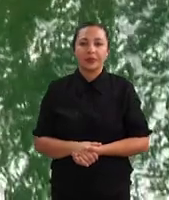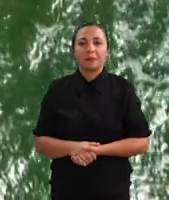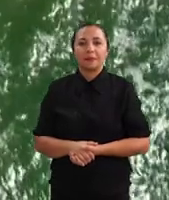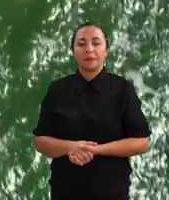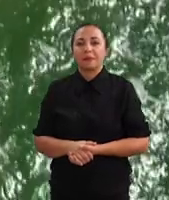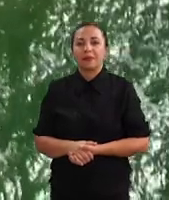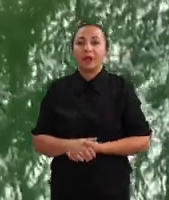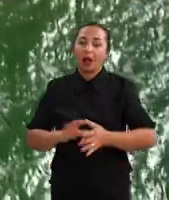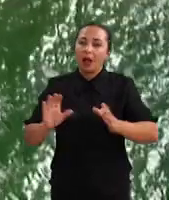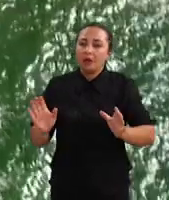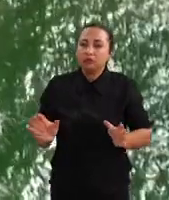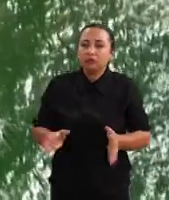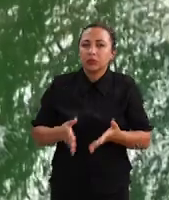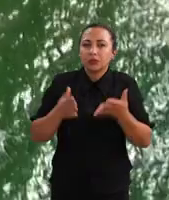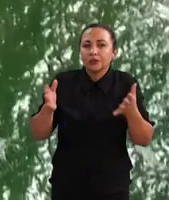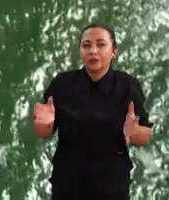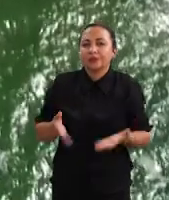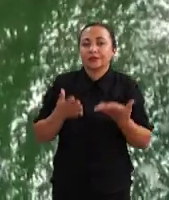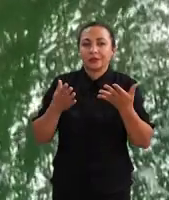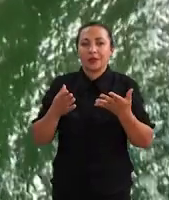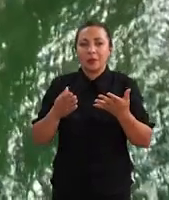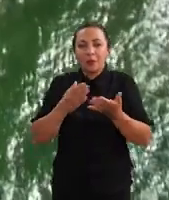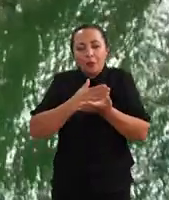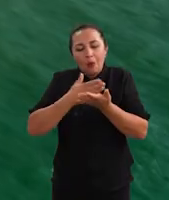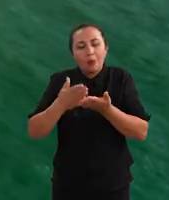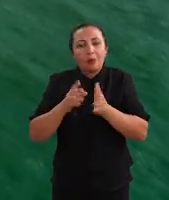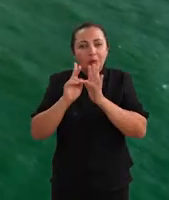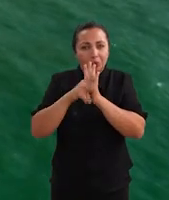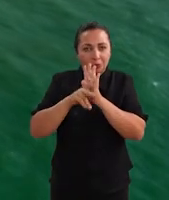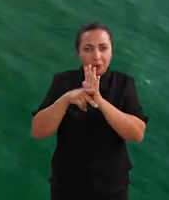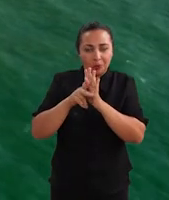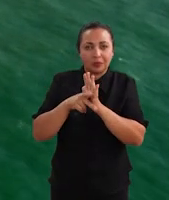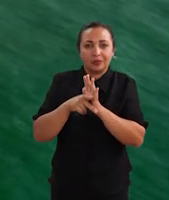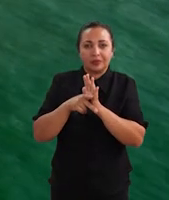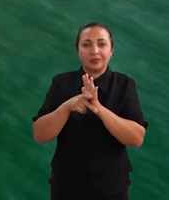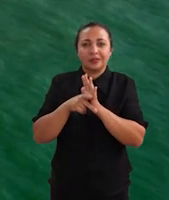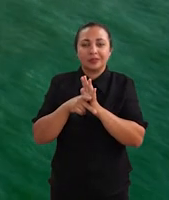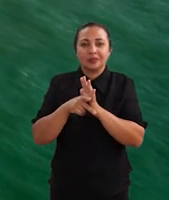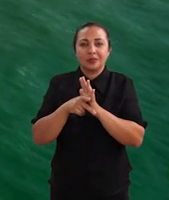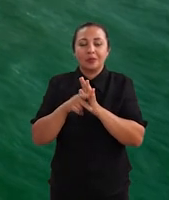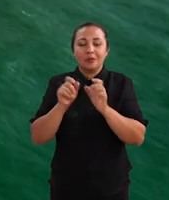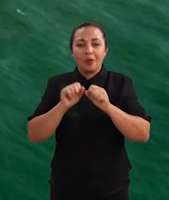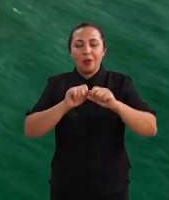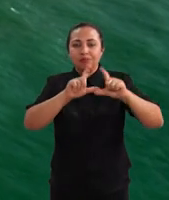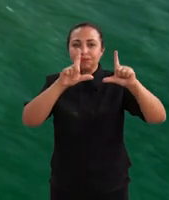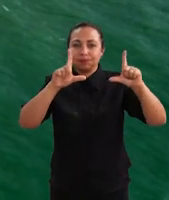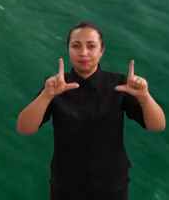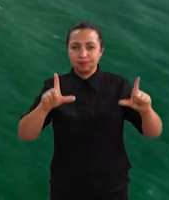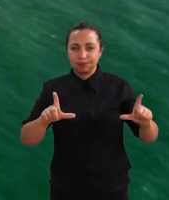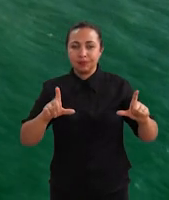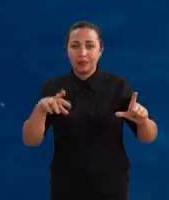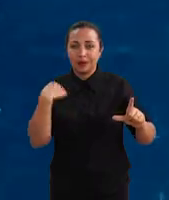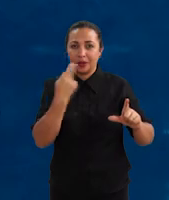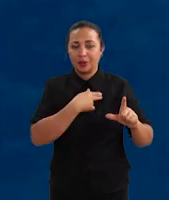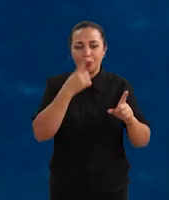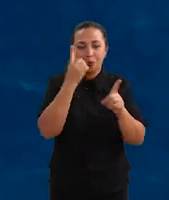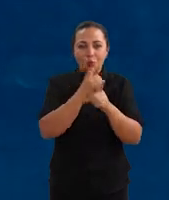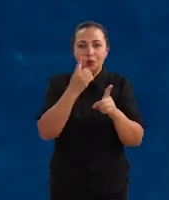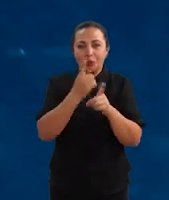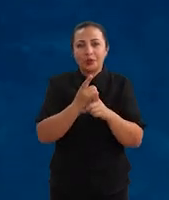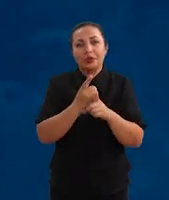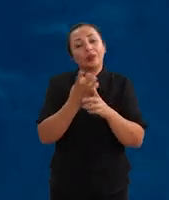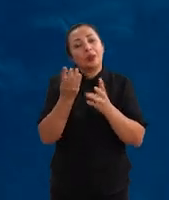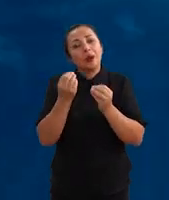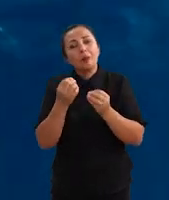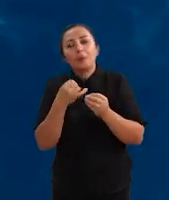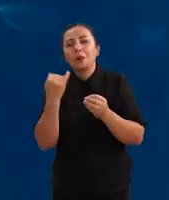A grande motivação para o início do projeto foi a plataforma que a gente se encontra, que é